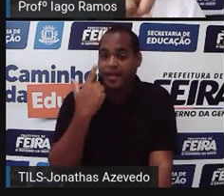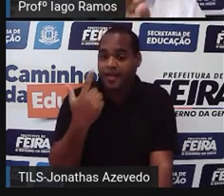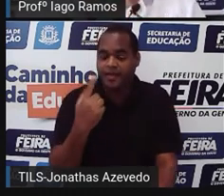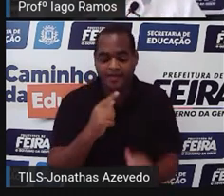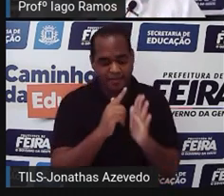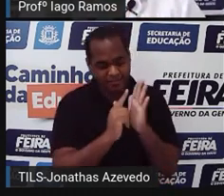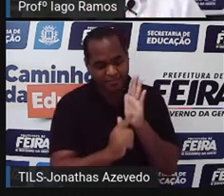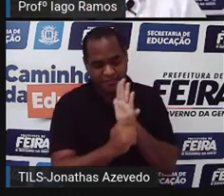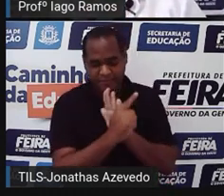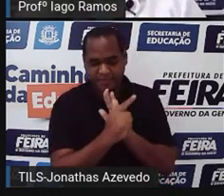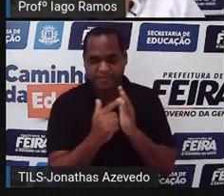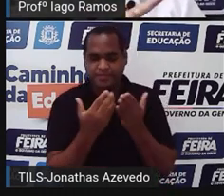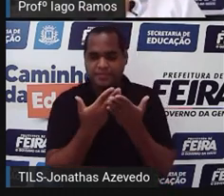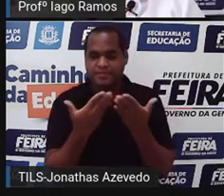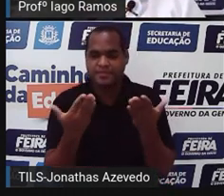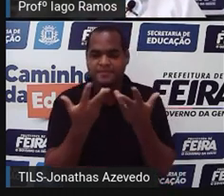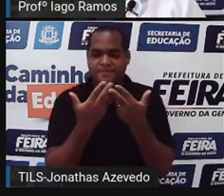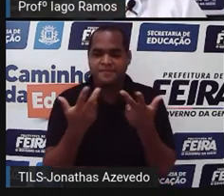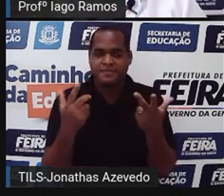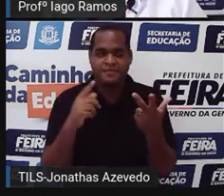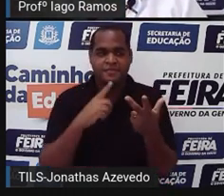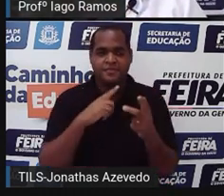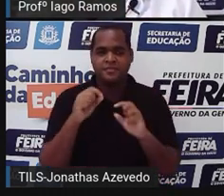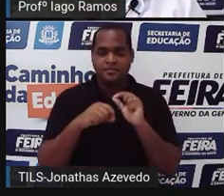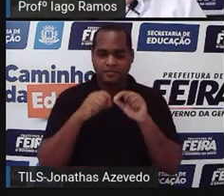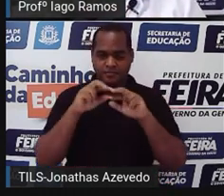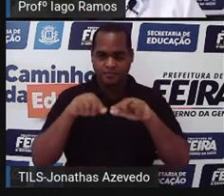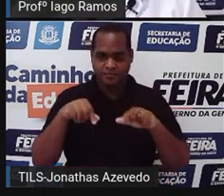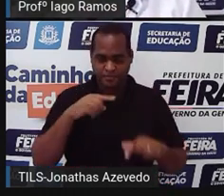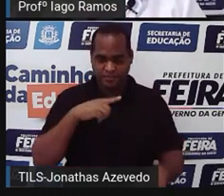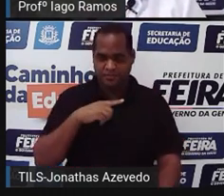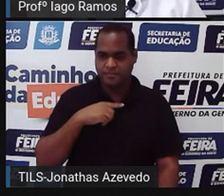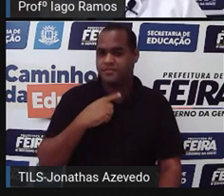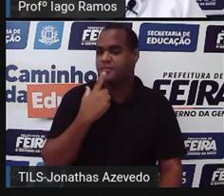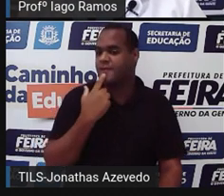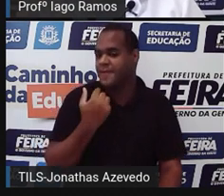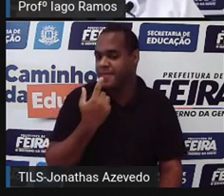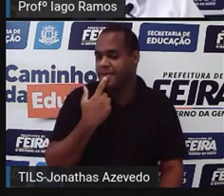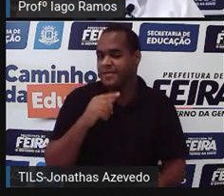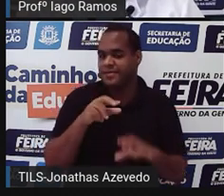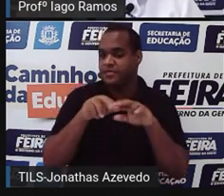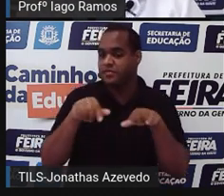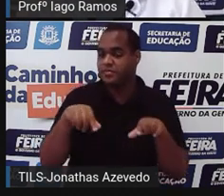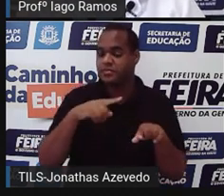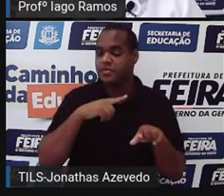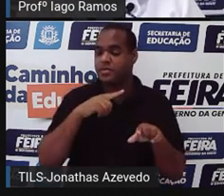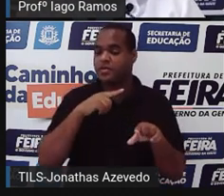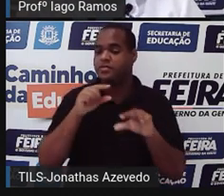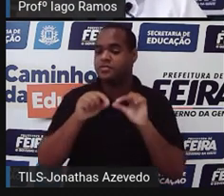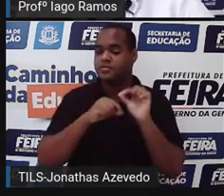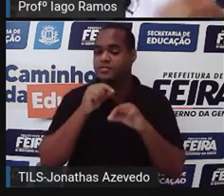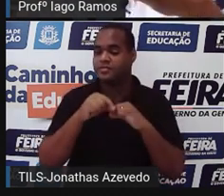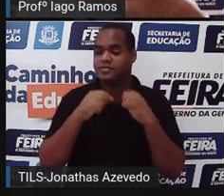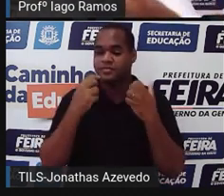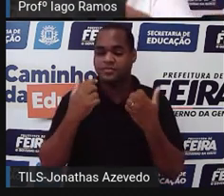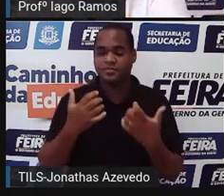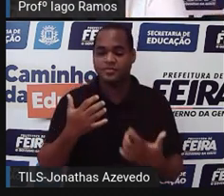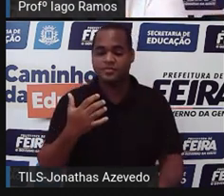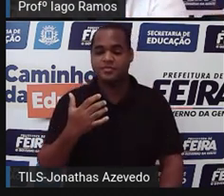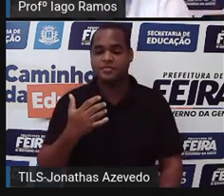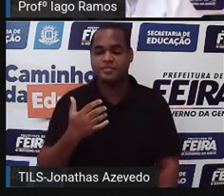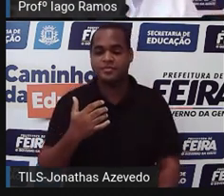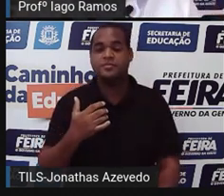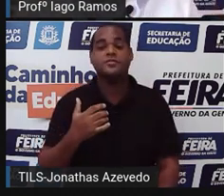tem essa parte da volta toda em vermelho. Essa parte toda da volta em vermelho representa os